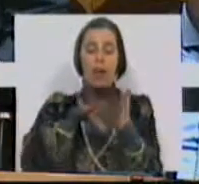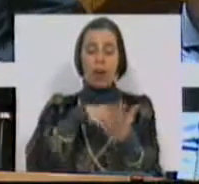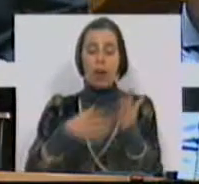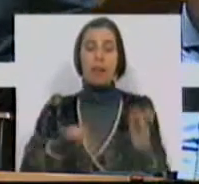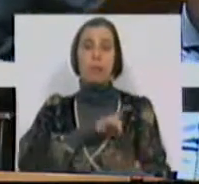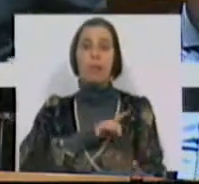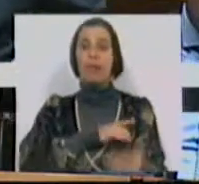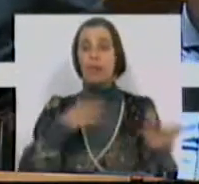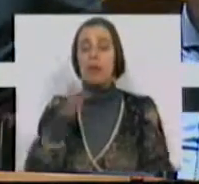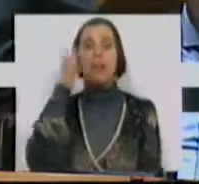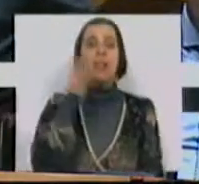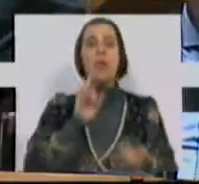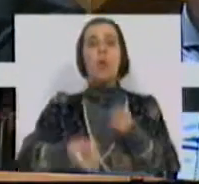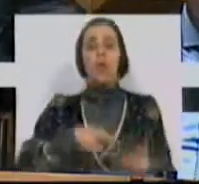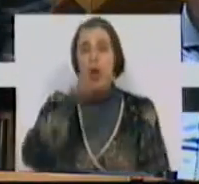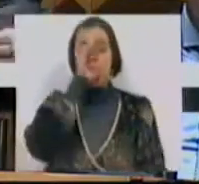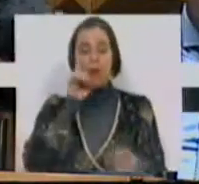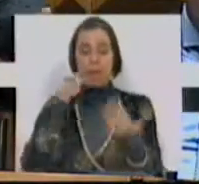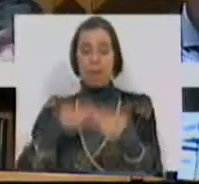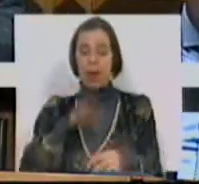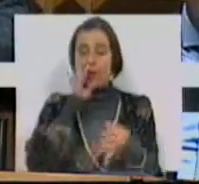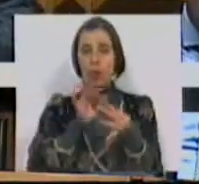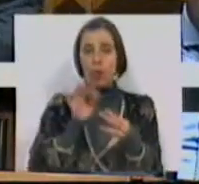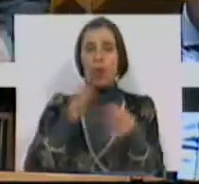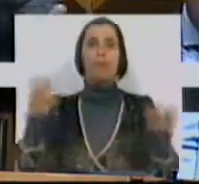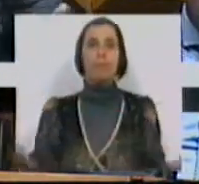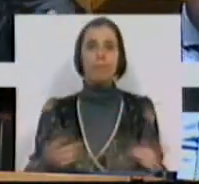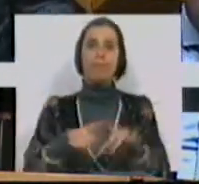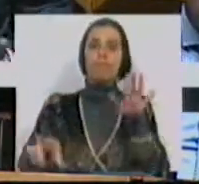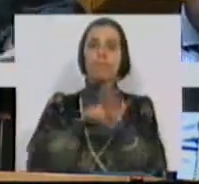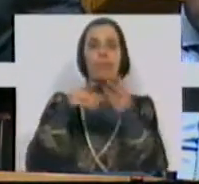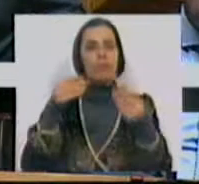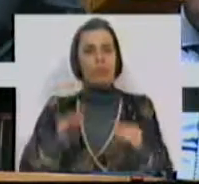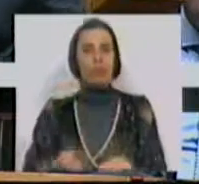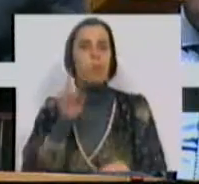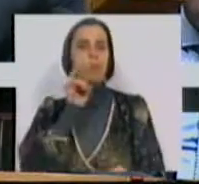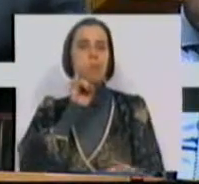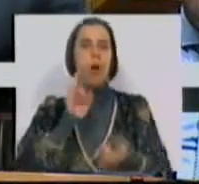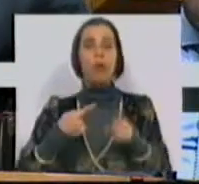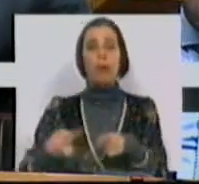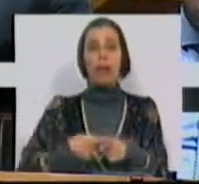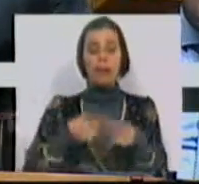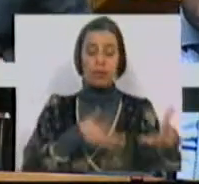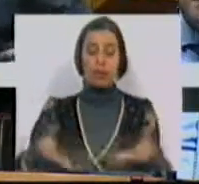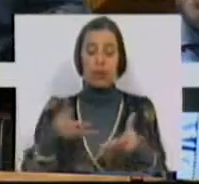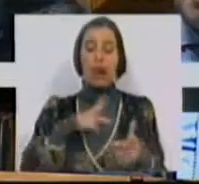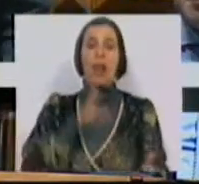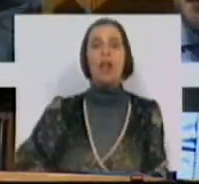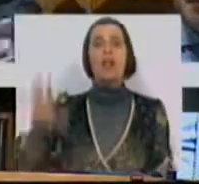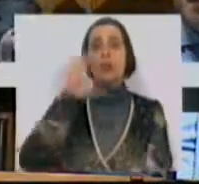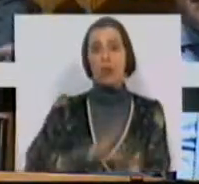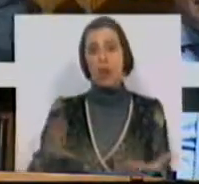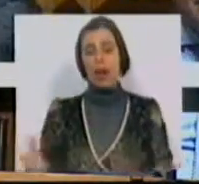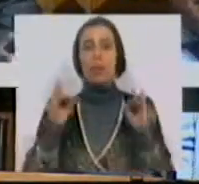privatizações que dizia que o Governo tinha um prazo curto para legislar sob a salvaguarda dos interesses estratégicos nacionais.